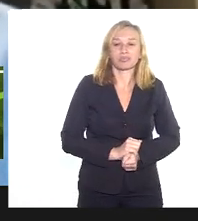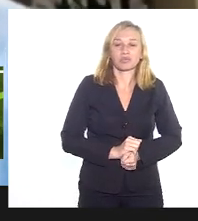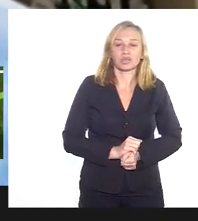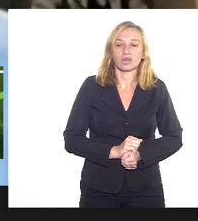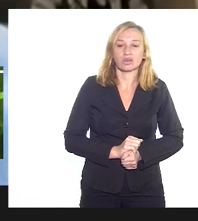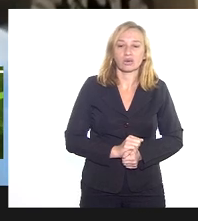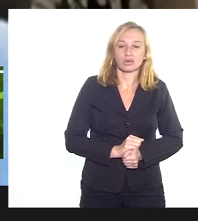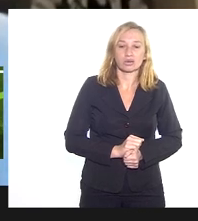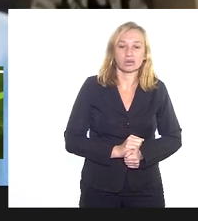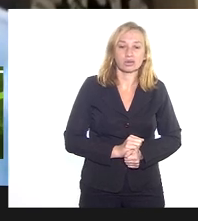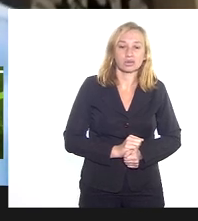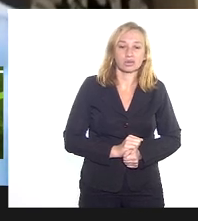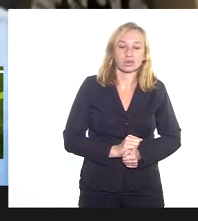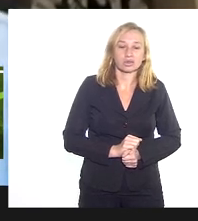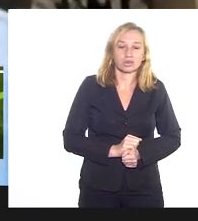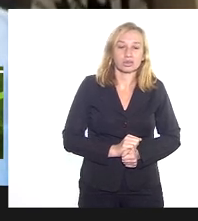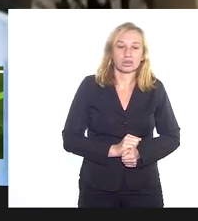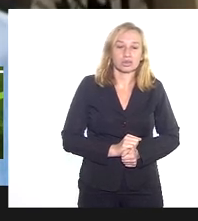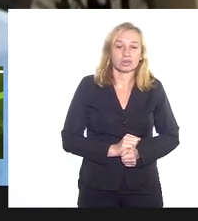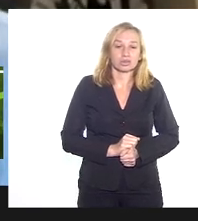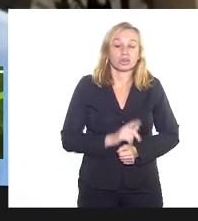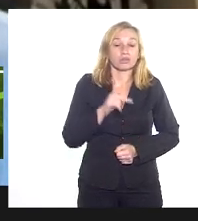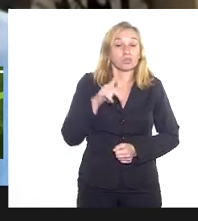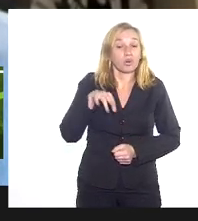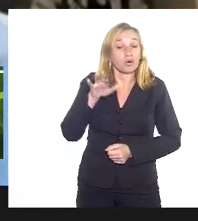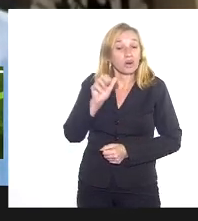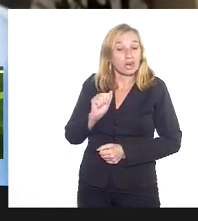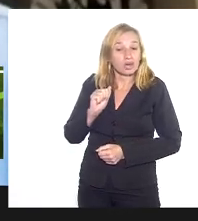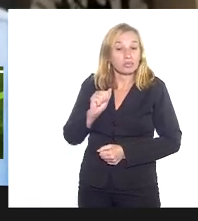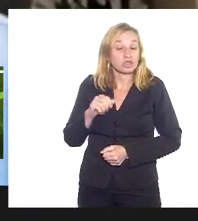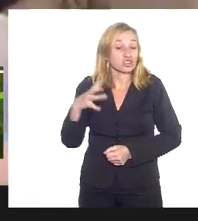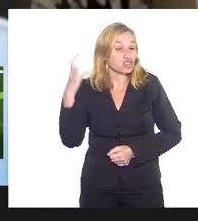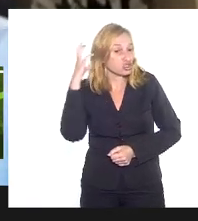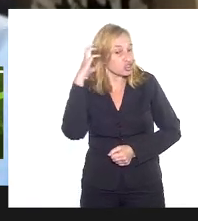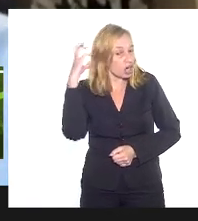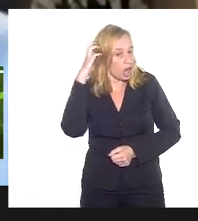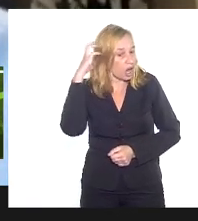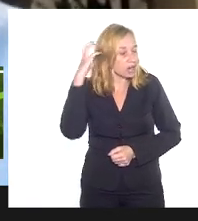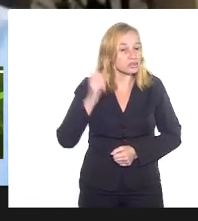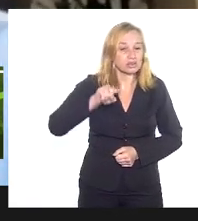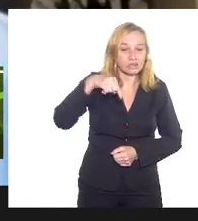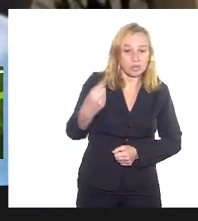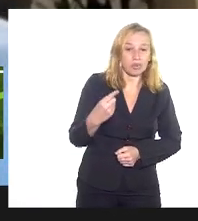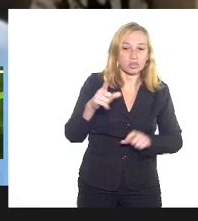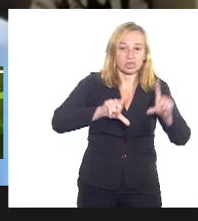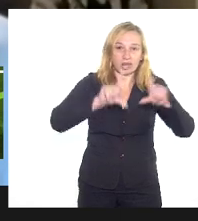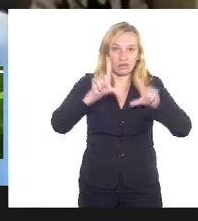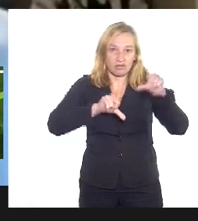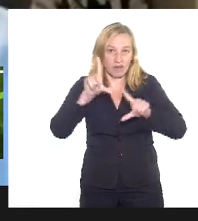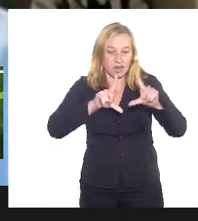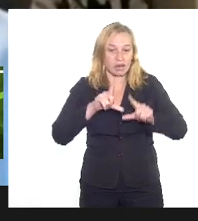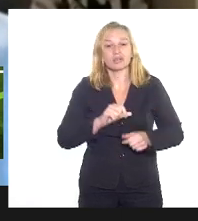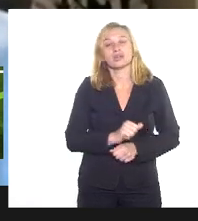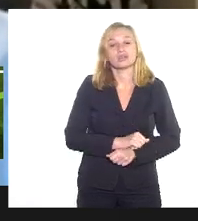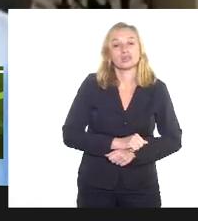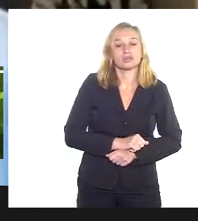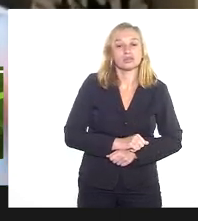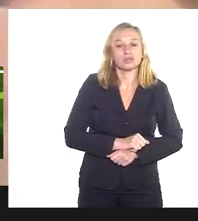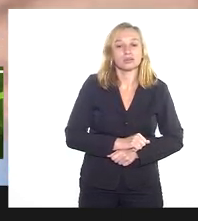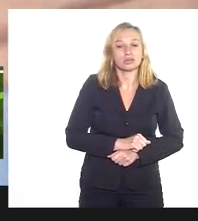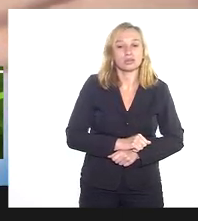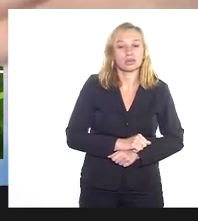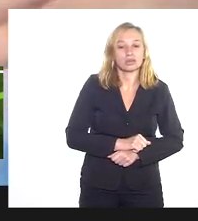com a utilização maciça de programas de rádio, depois de mais tarde de televisão, em que